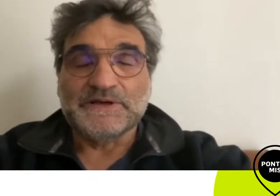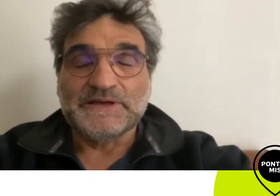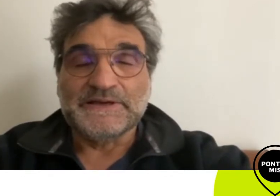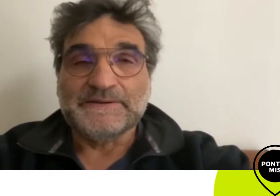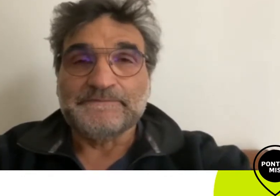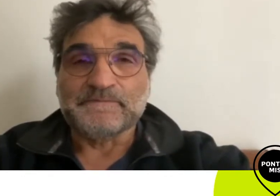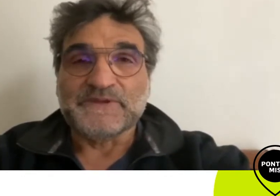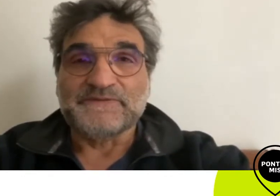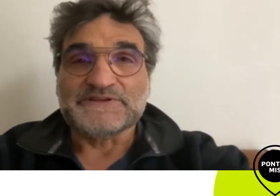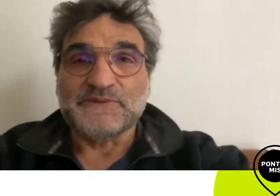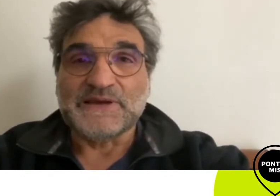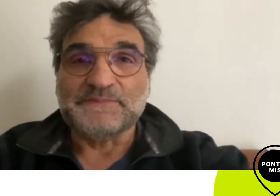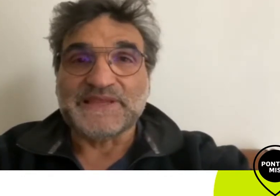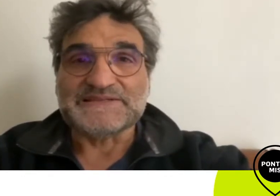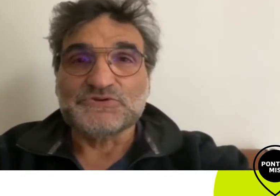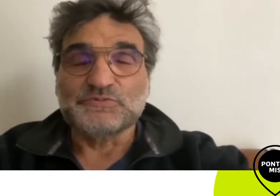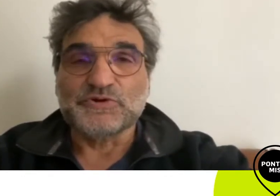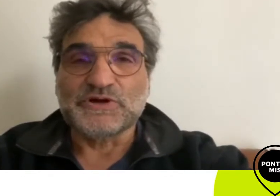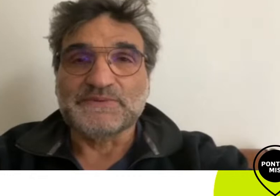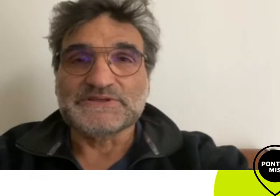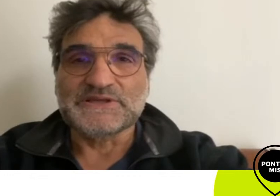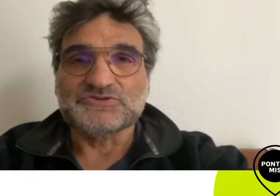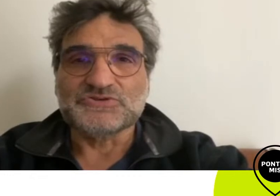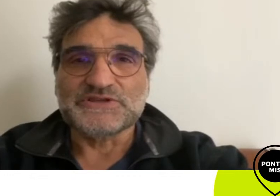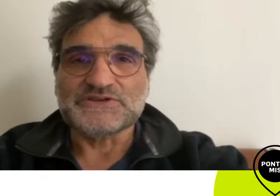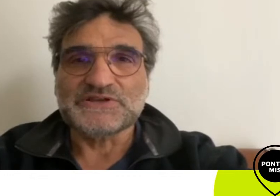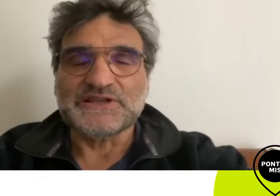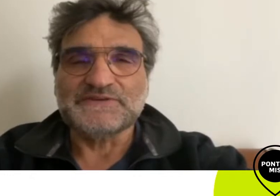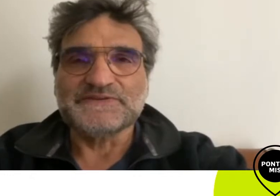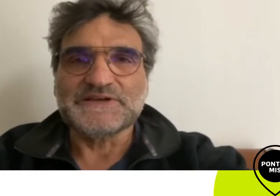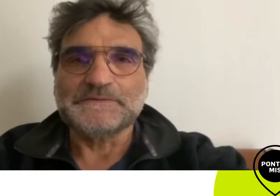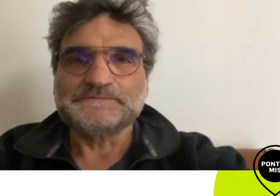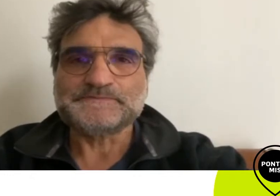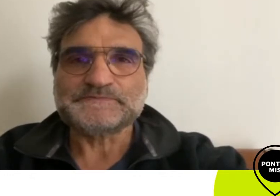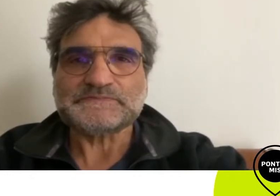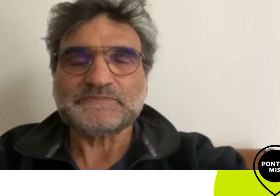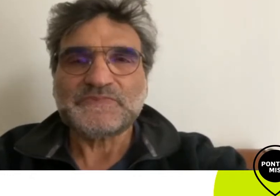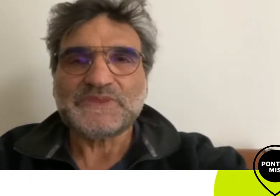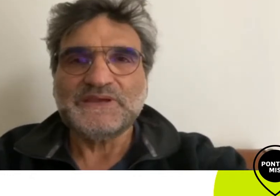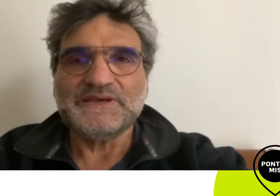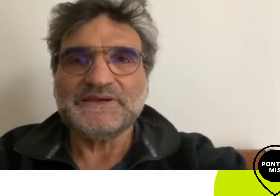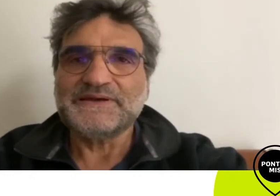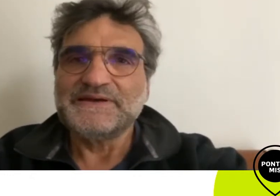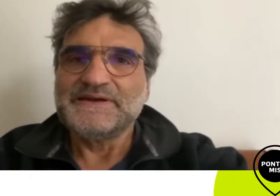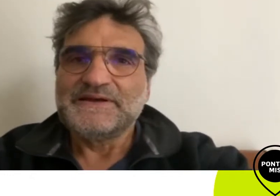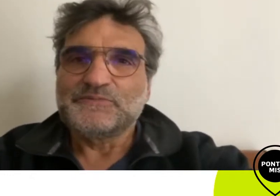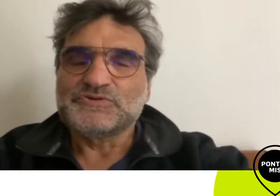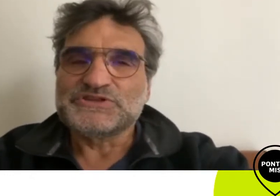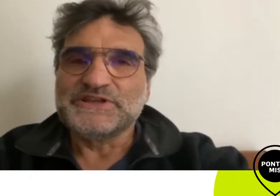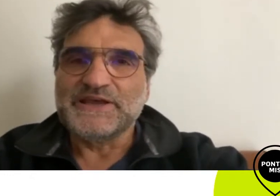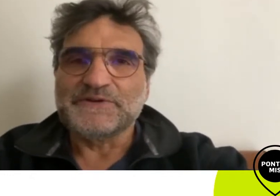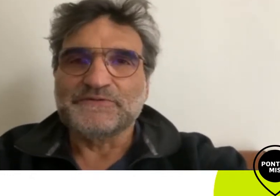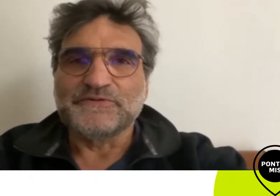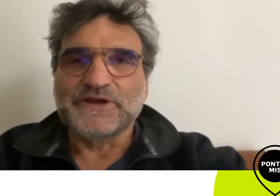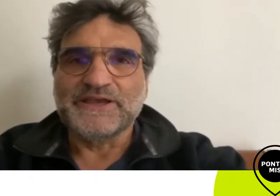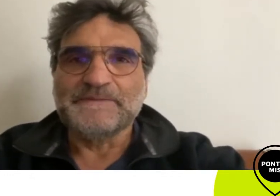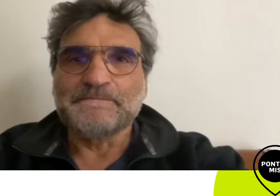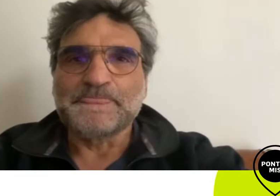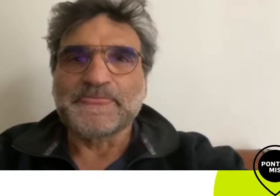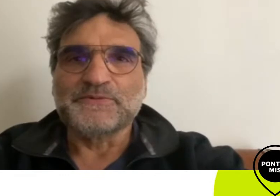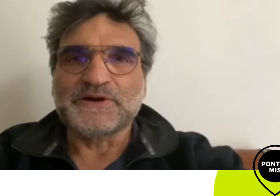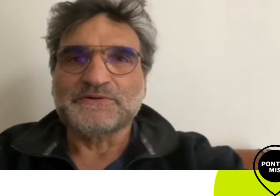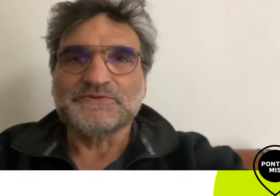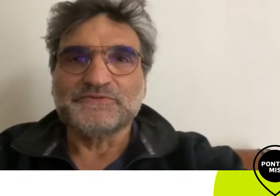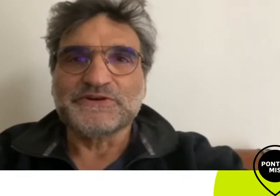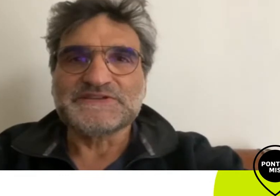fazer uma adaptação de um programa de tanto sucesso na televisão para o cinema não foi